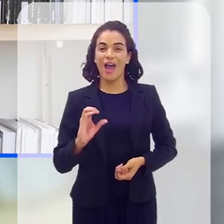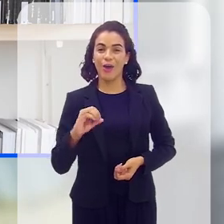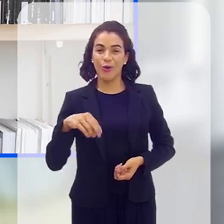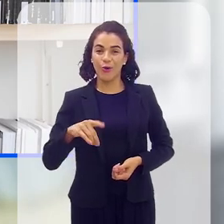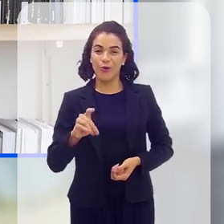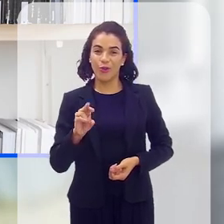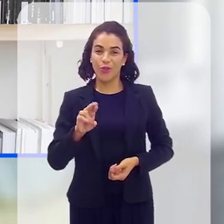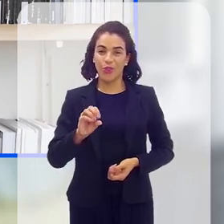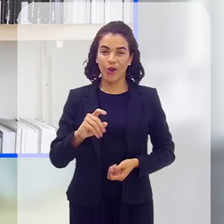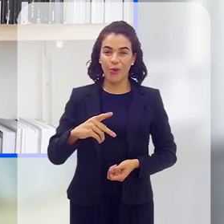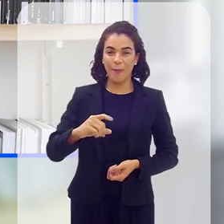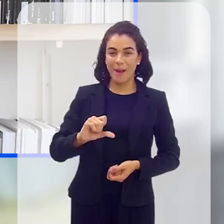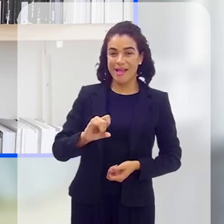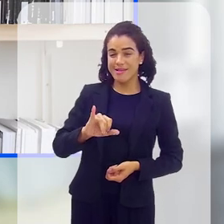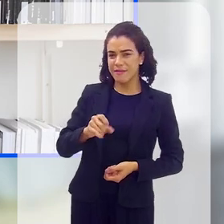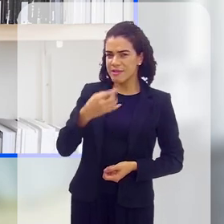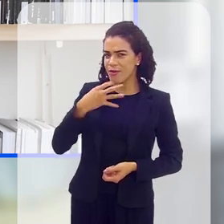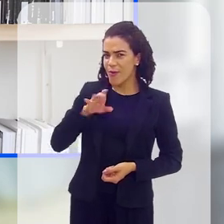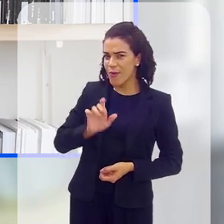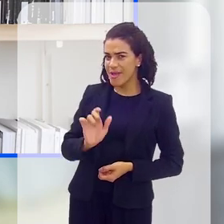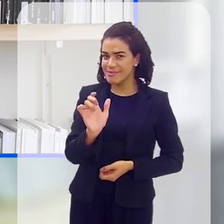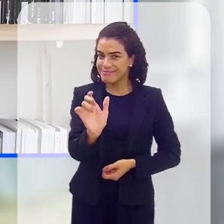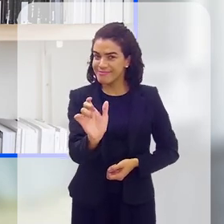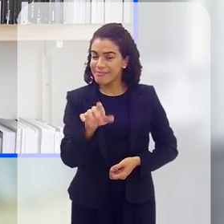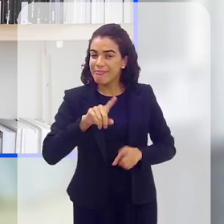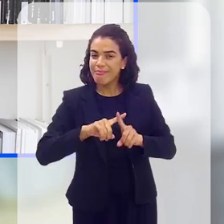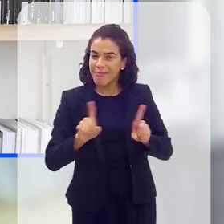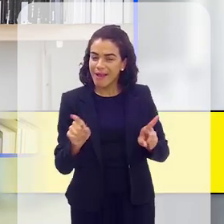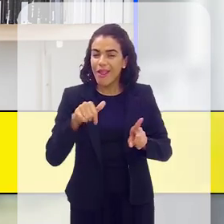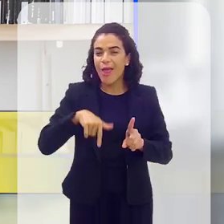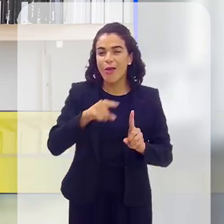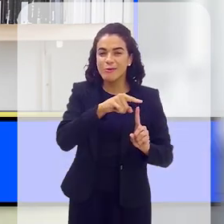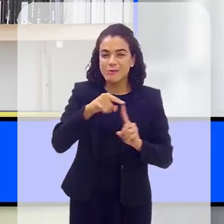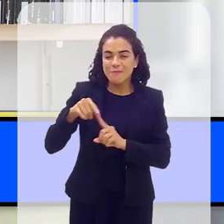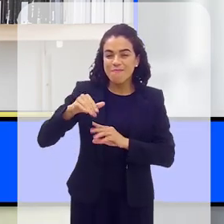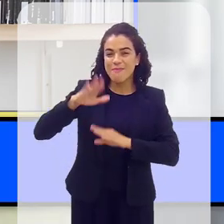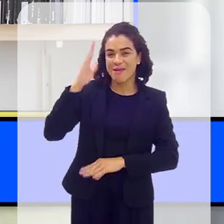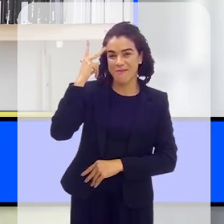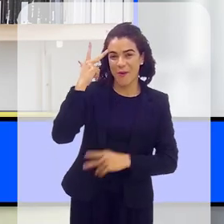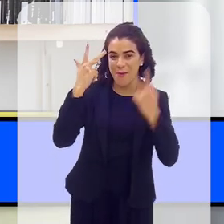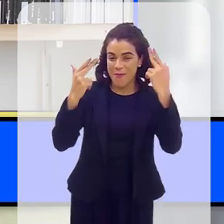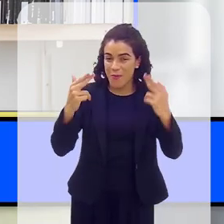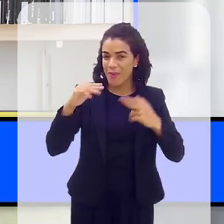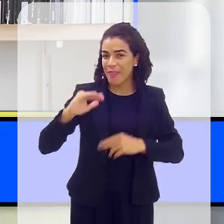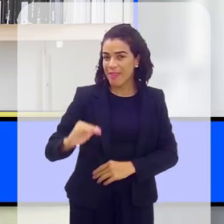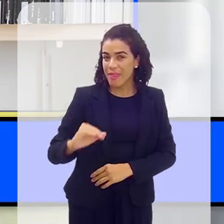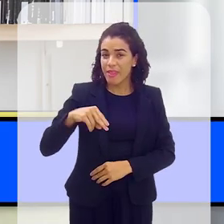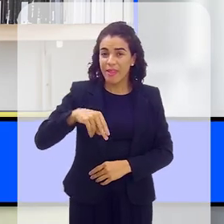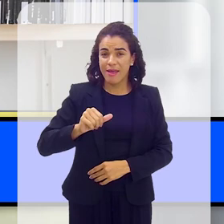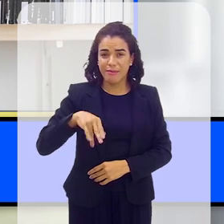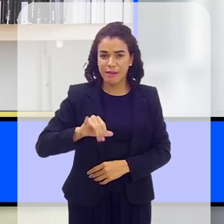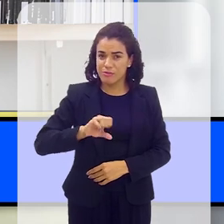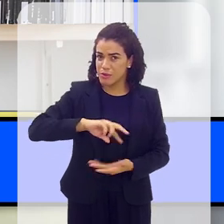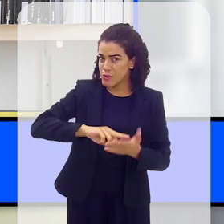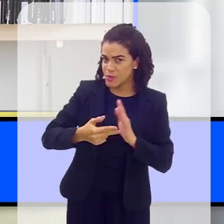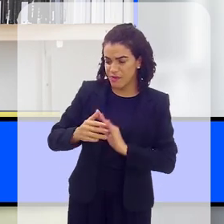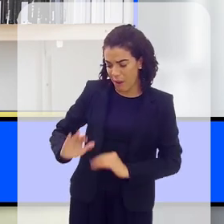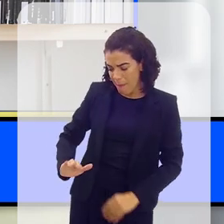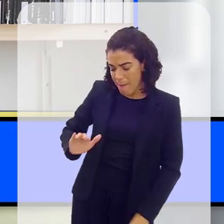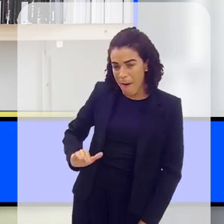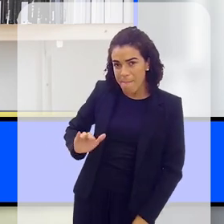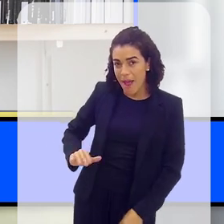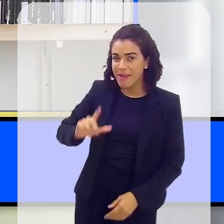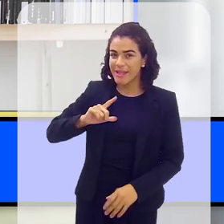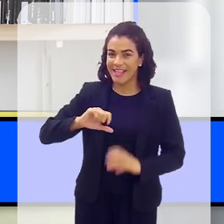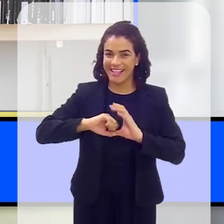Acondroplasia, talvez você não conheça por esse nome, mas este é o tipo mais comum de nanismo, que não se limita a baixa estatura, mas também